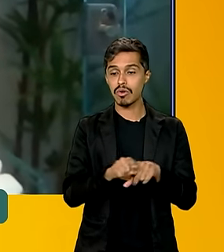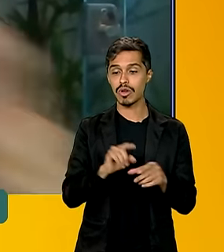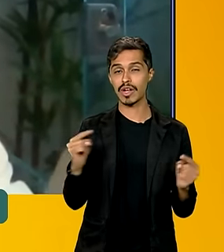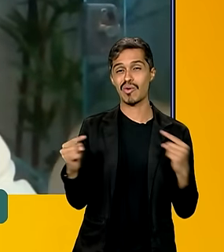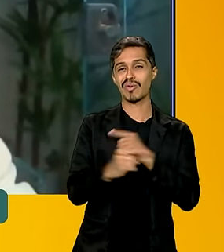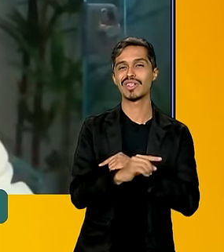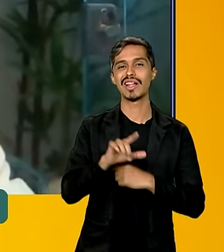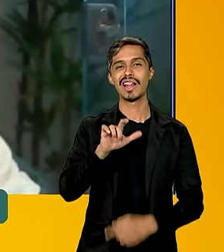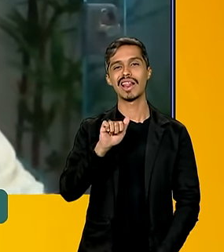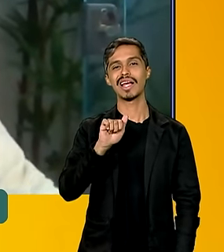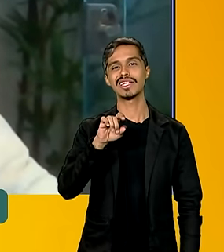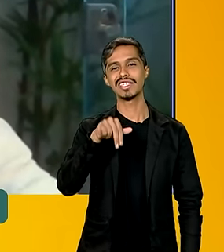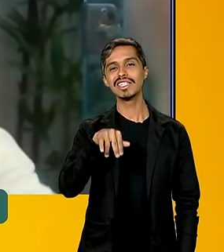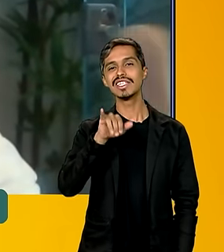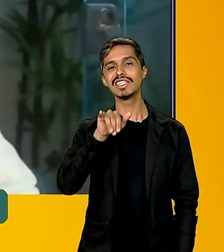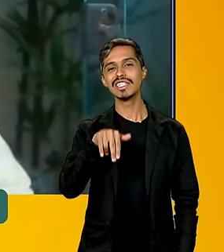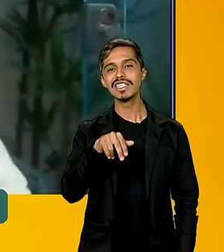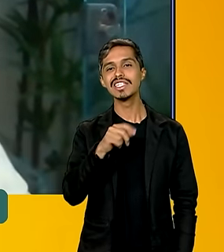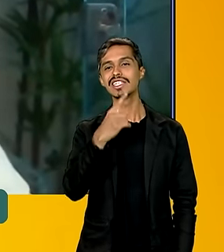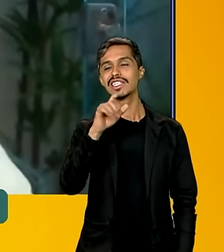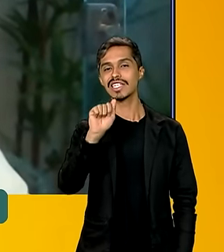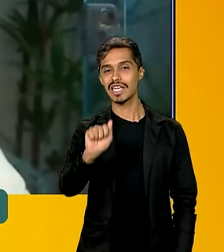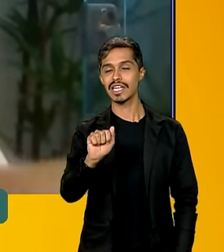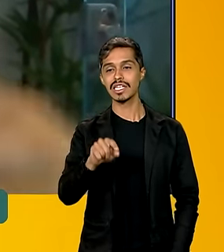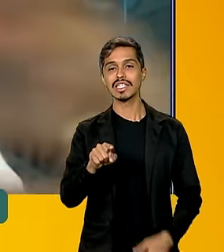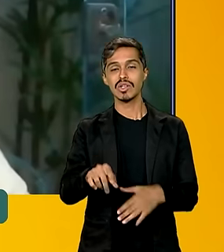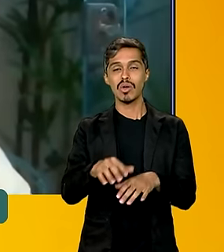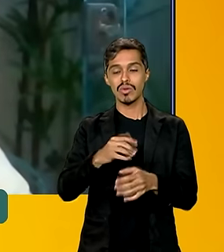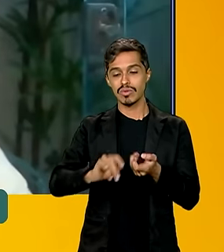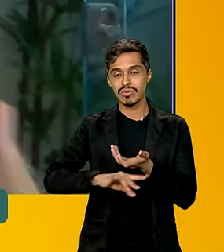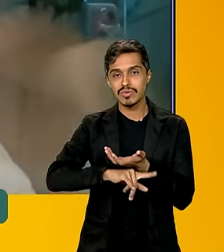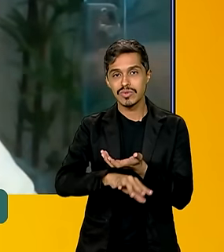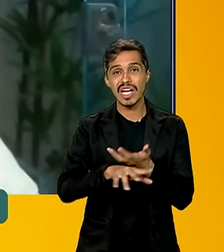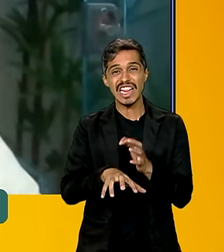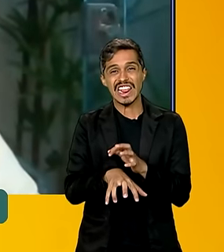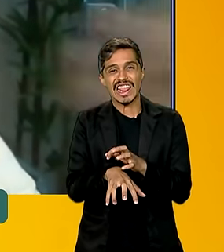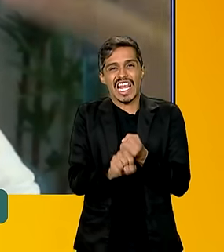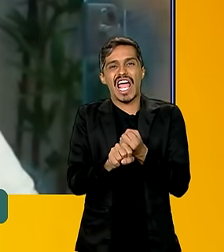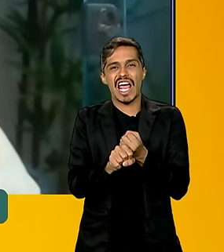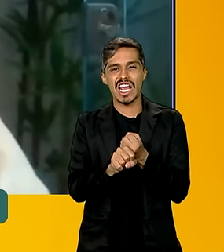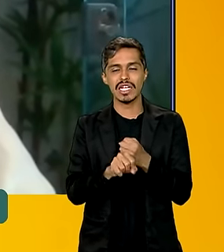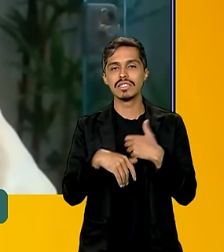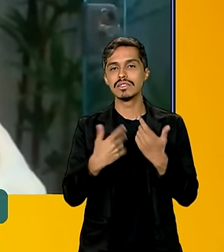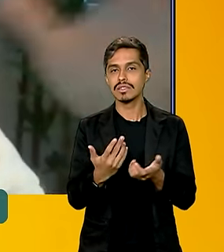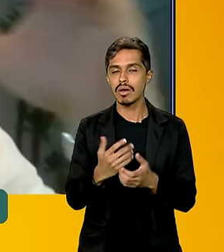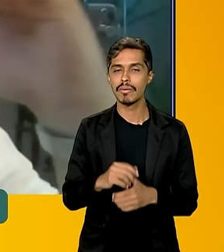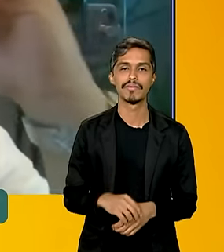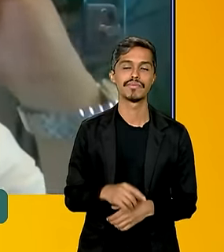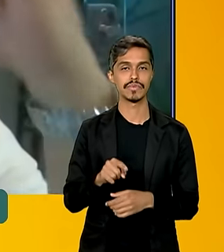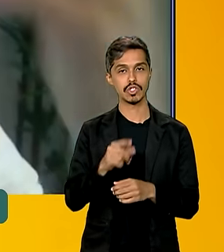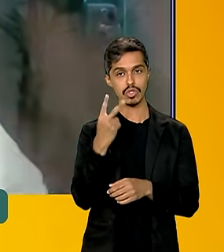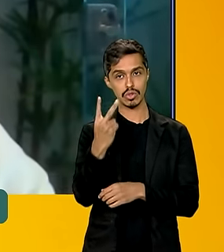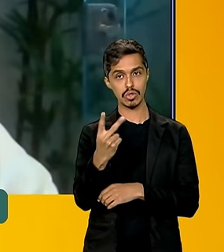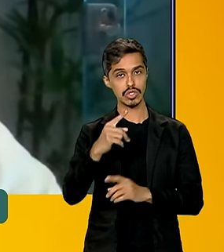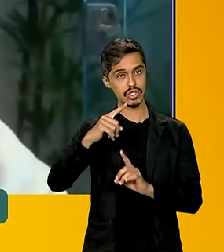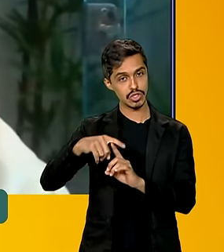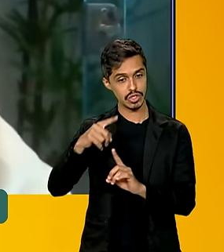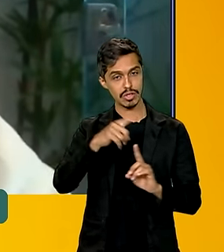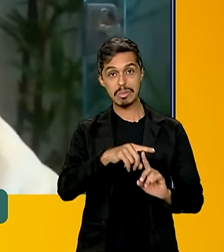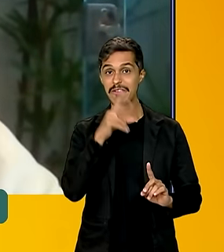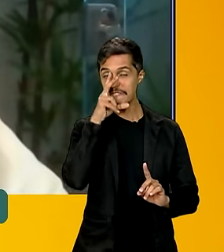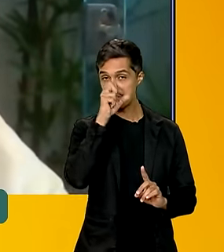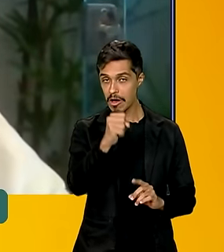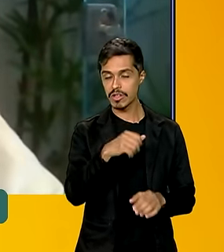inverso do El Ninho esse ano, causa a seca no Pantanal. Então, em função desses dois movimentos climáticos, nós vamos ter que fazer um investimento muito